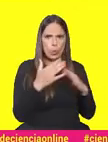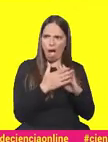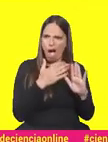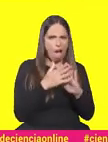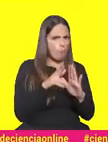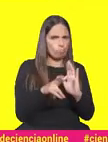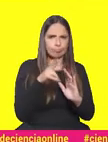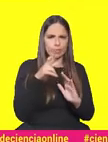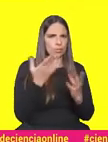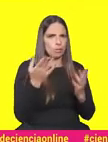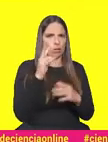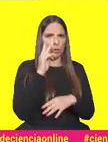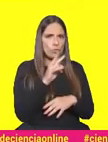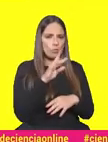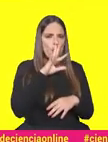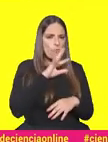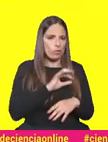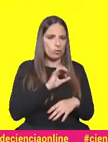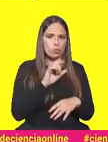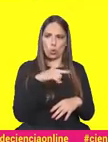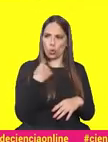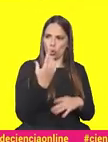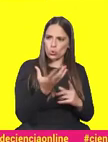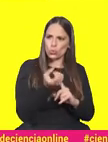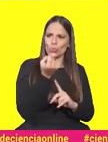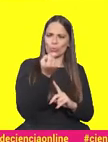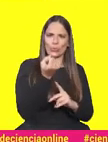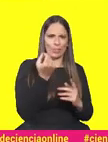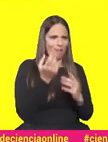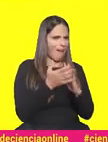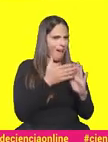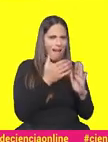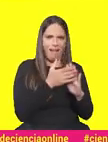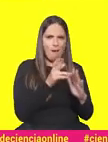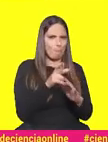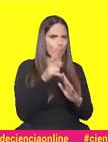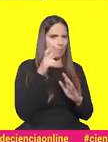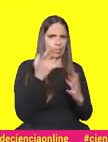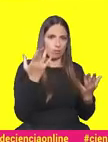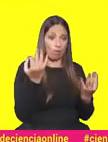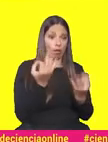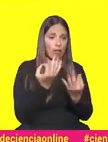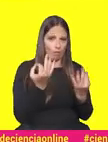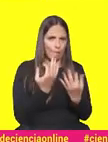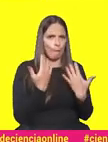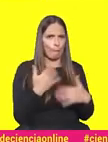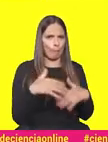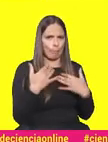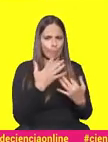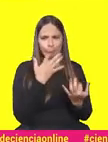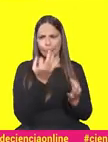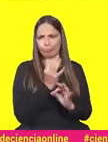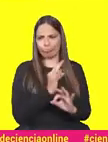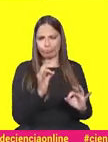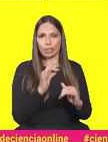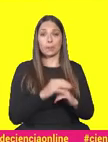rápidos. E quando vamos ver aquilo que os nossos filhos conseguem fazer e a rapidez com que eles o conseguem fazer, realmente é algo excepcional.